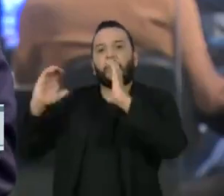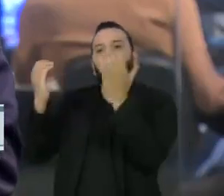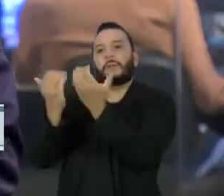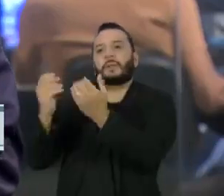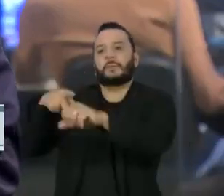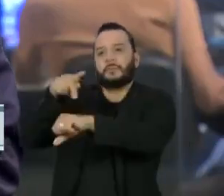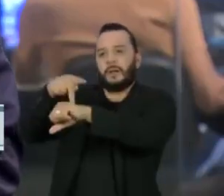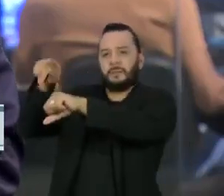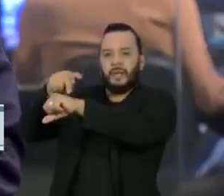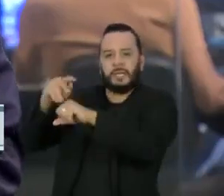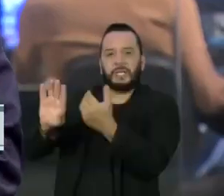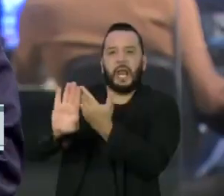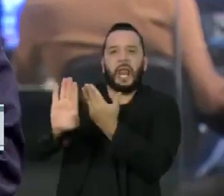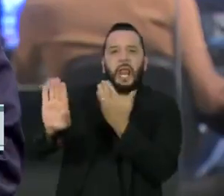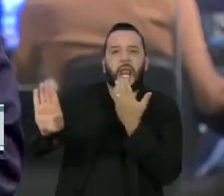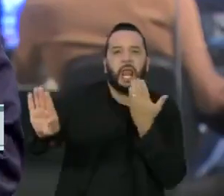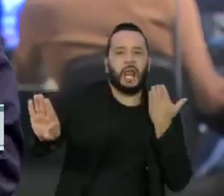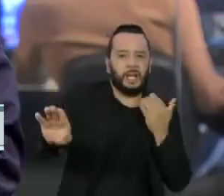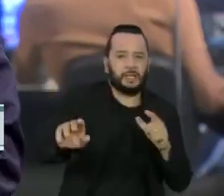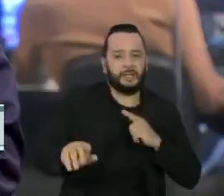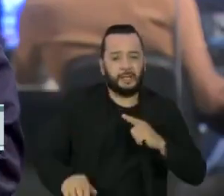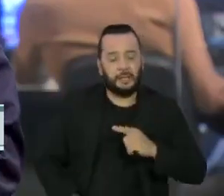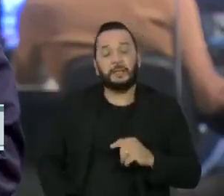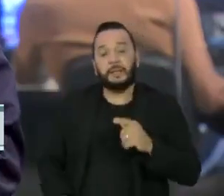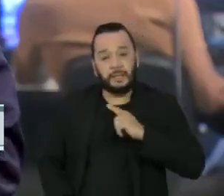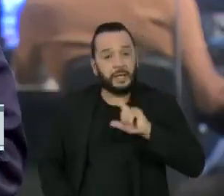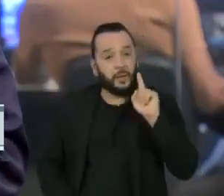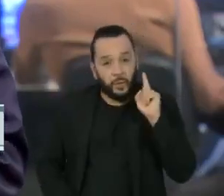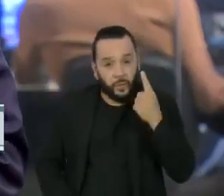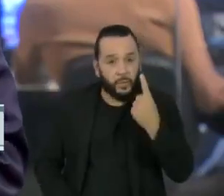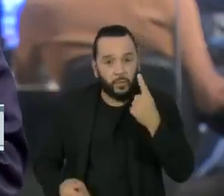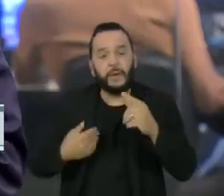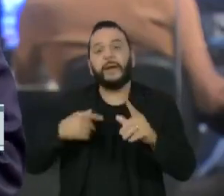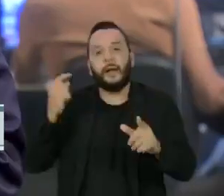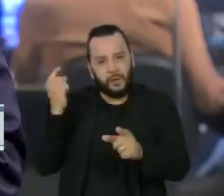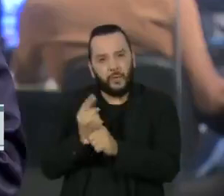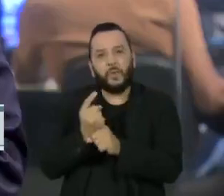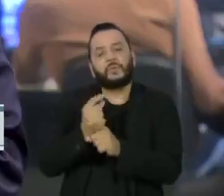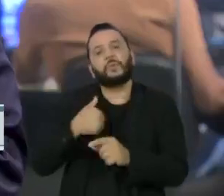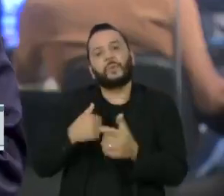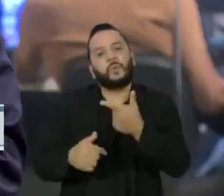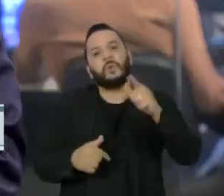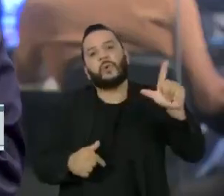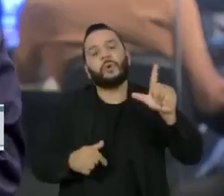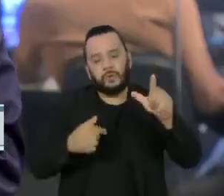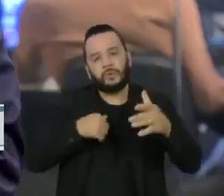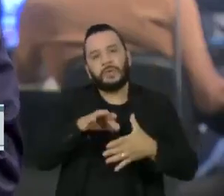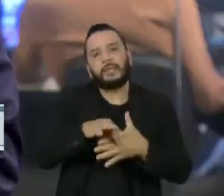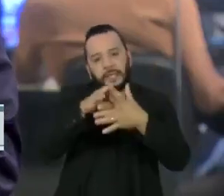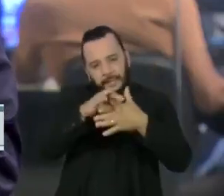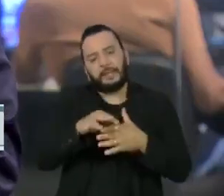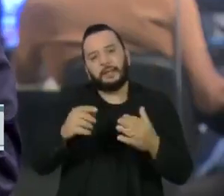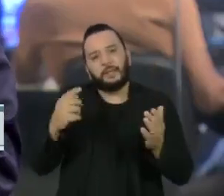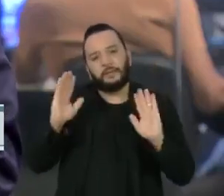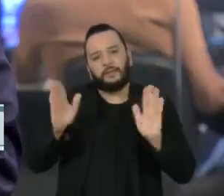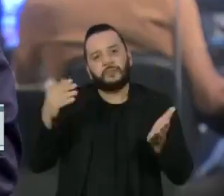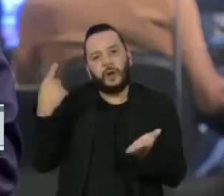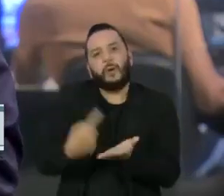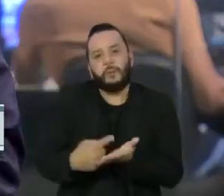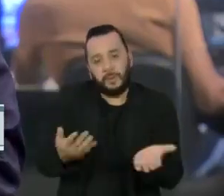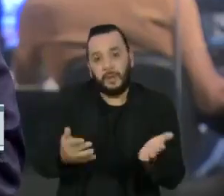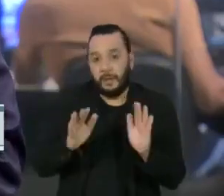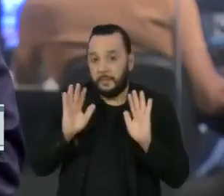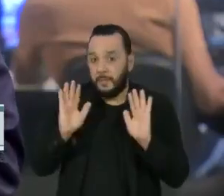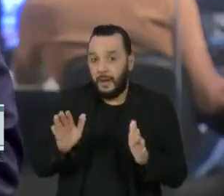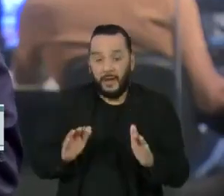Apenas um encontro bilateral com outro chefe de Estado está previsto. Além disso, ao contrário dos colegas, Bolsonaro não